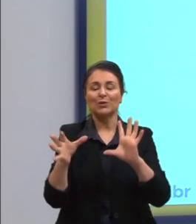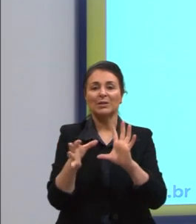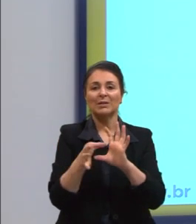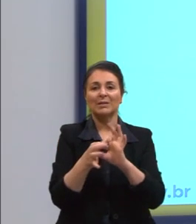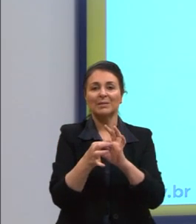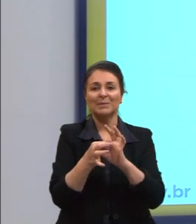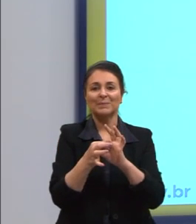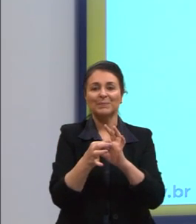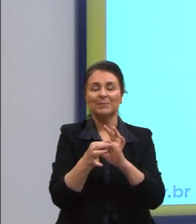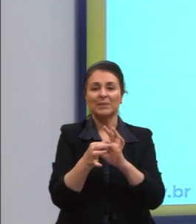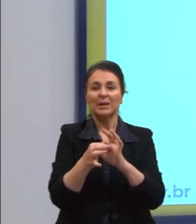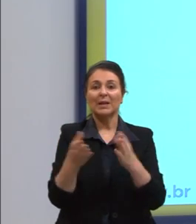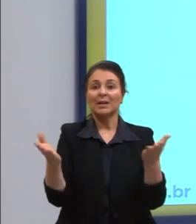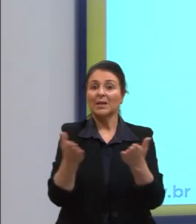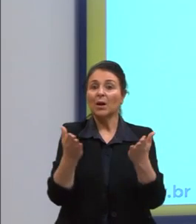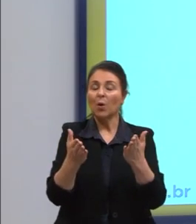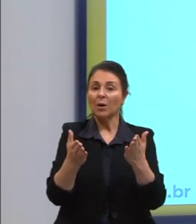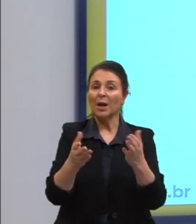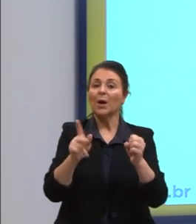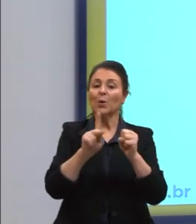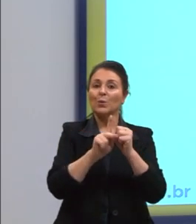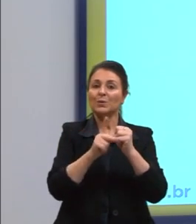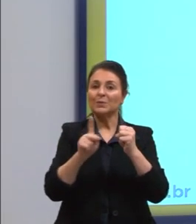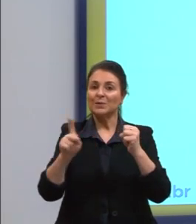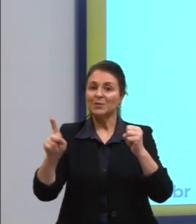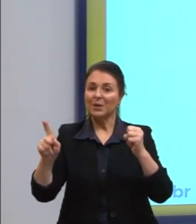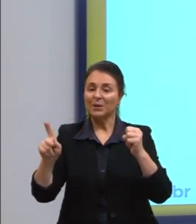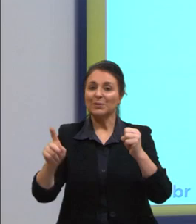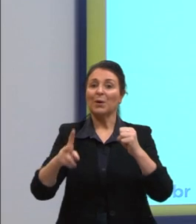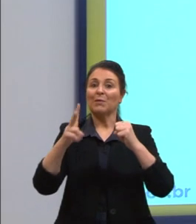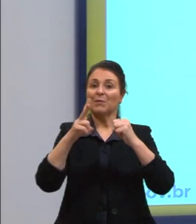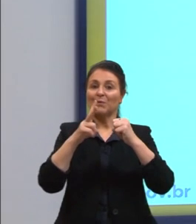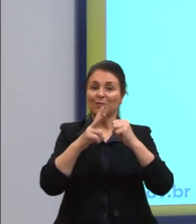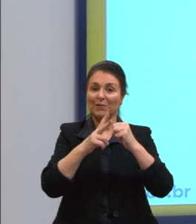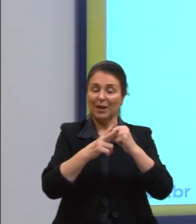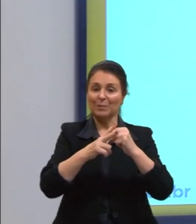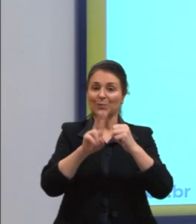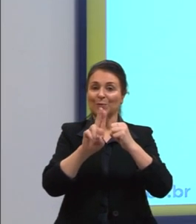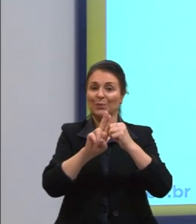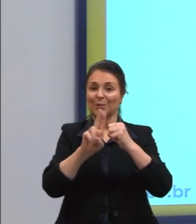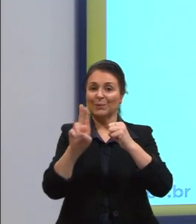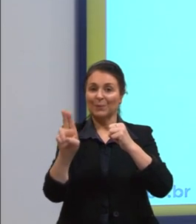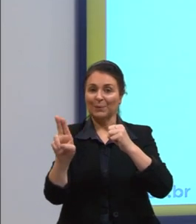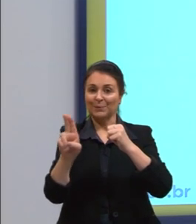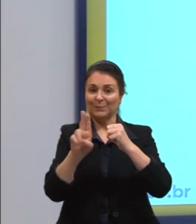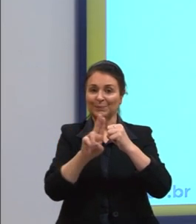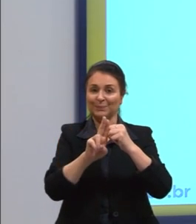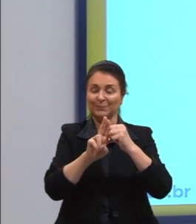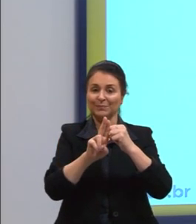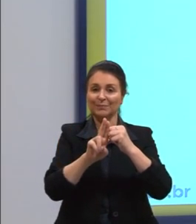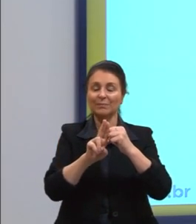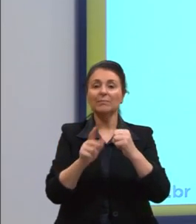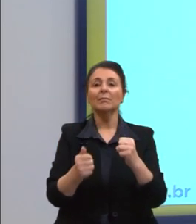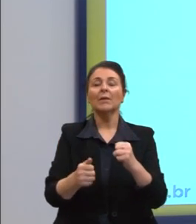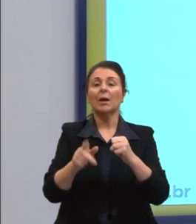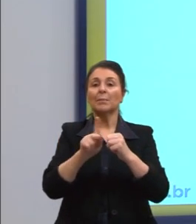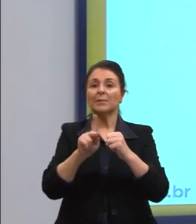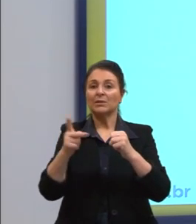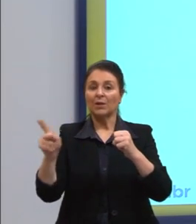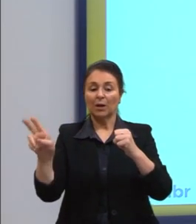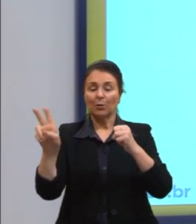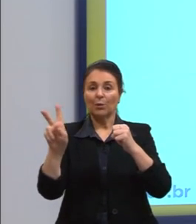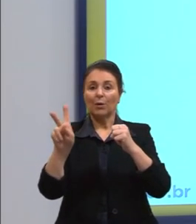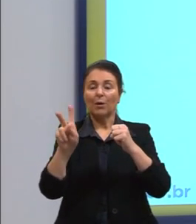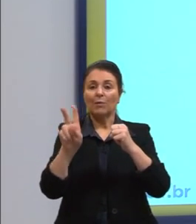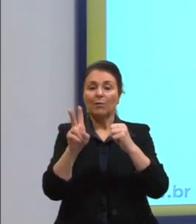fim, aqui os nossos predicados verbo nominais. Então, um predicado verbo